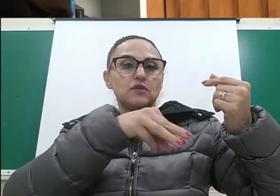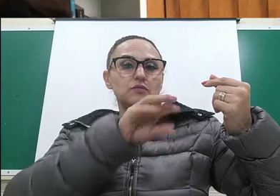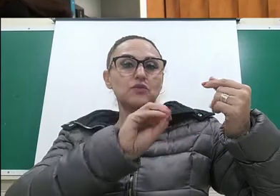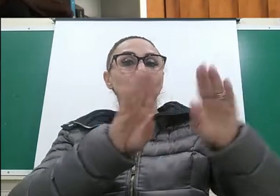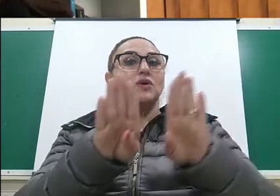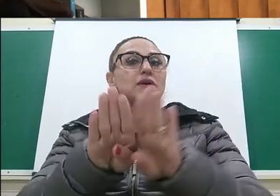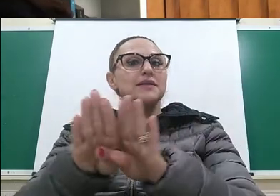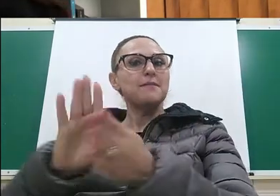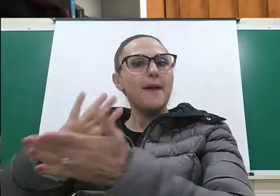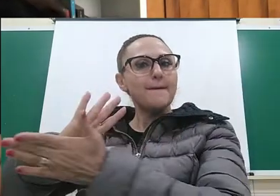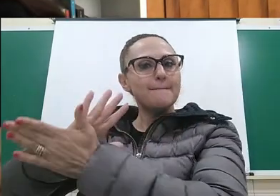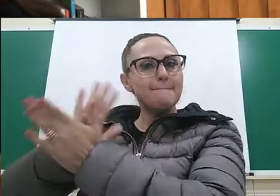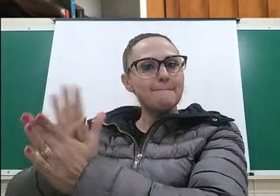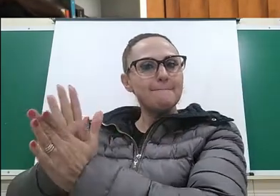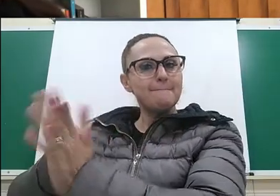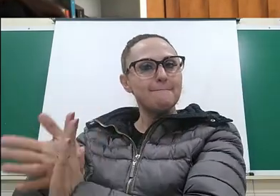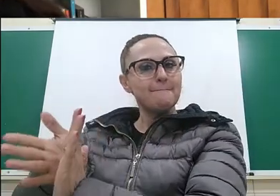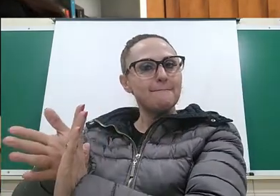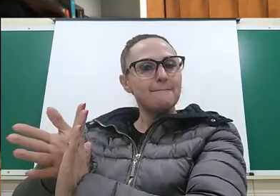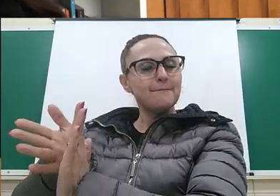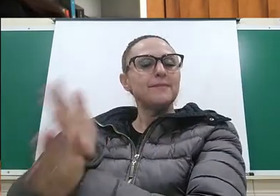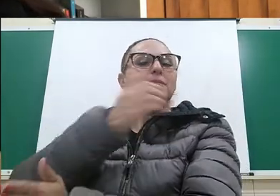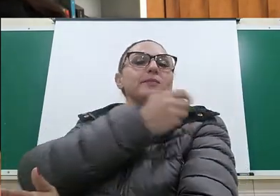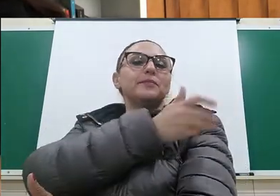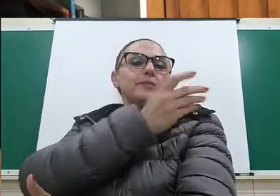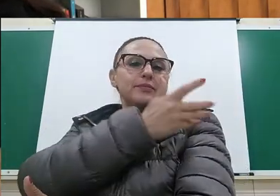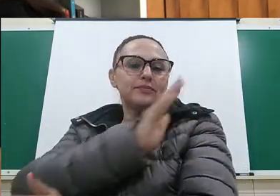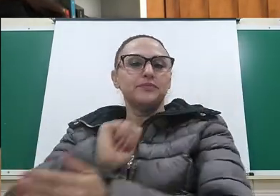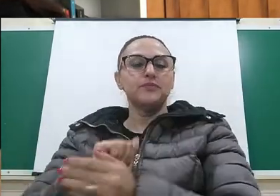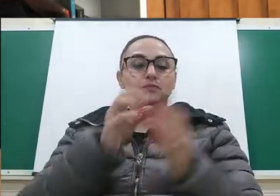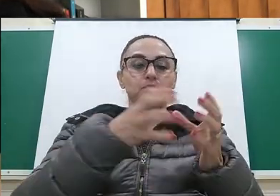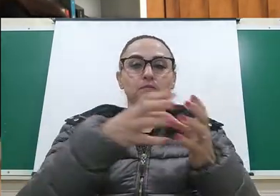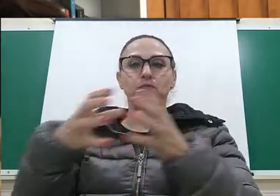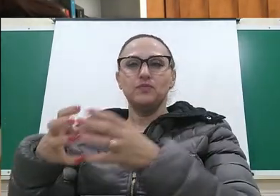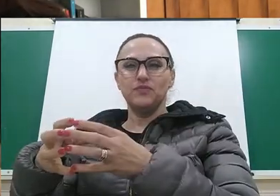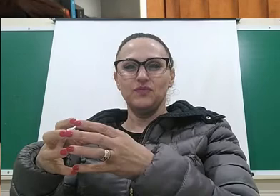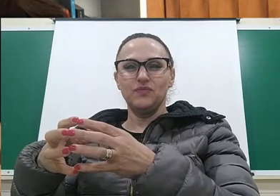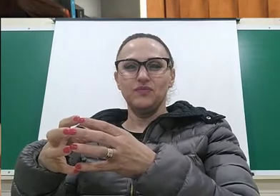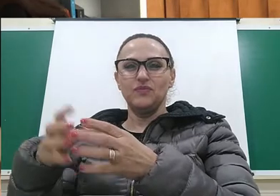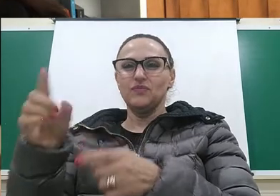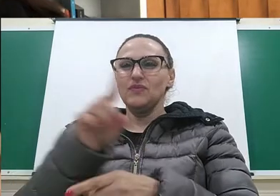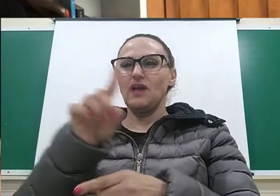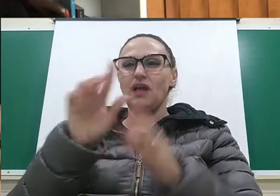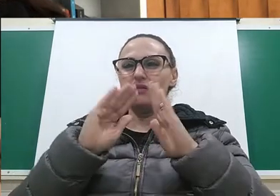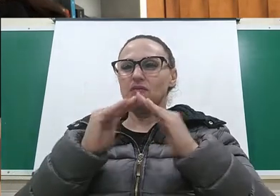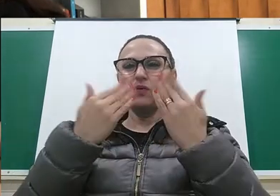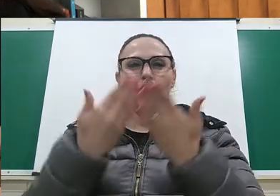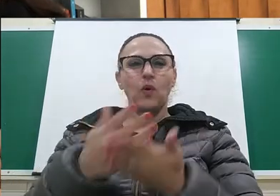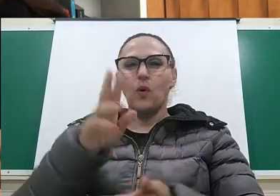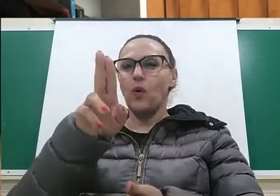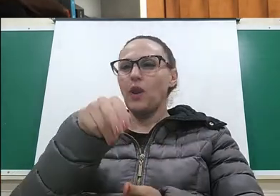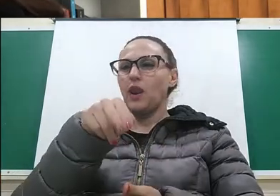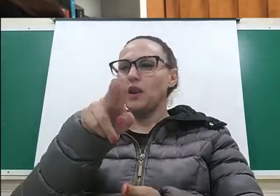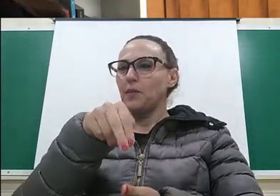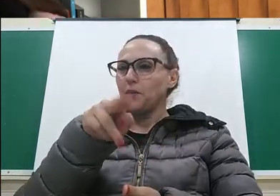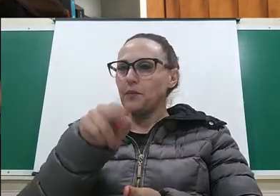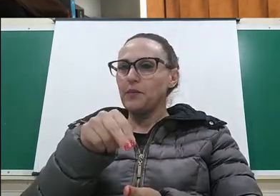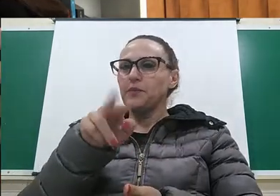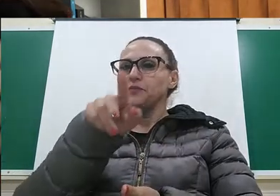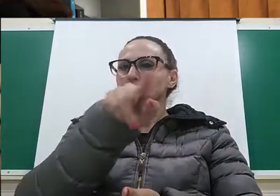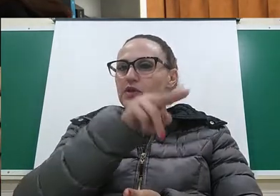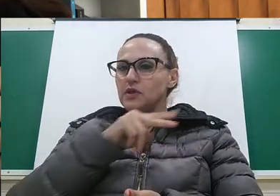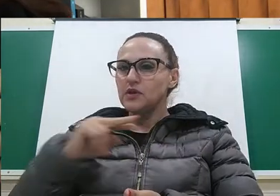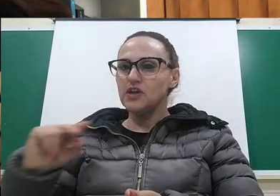existissem escolas desde os primeiros anos da colonização no Brasil, essa escola nem sempre foi para todos. Nem sempre